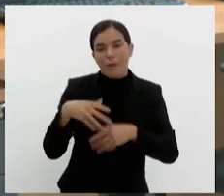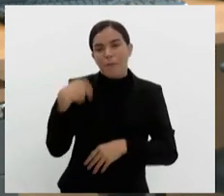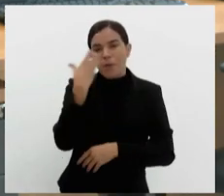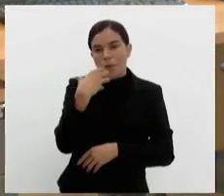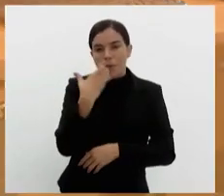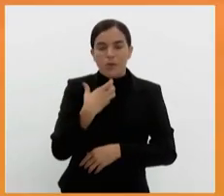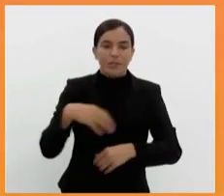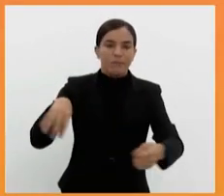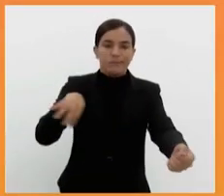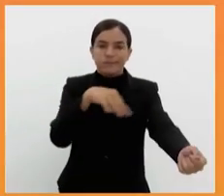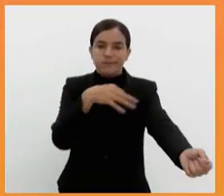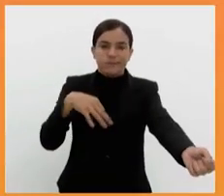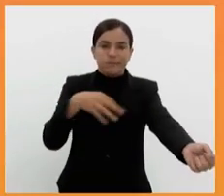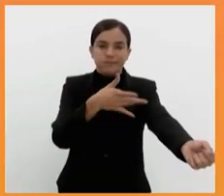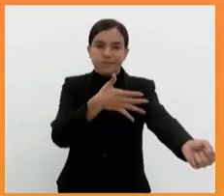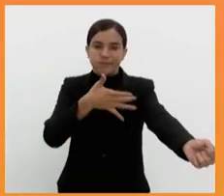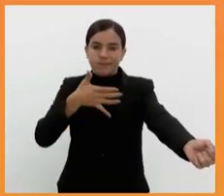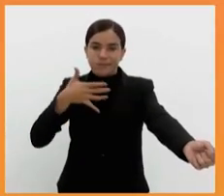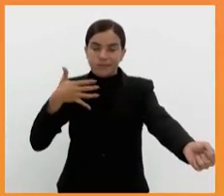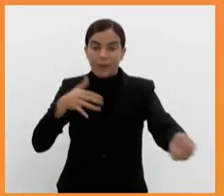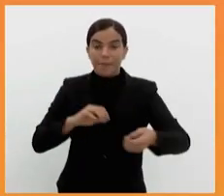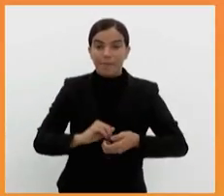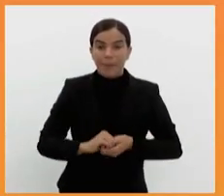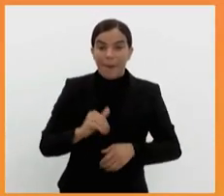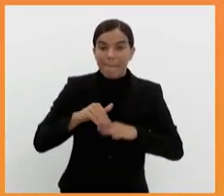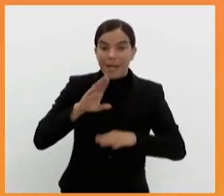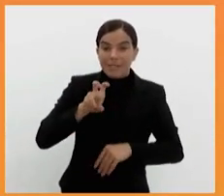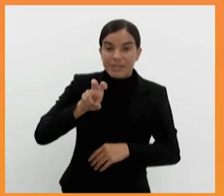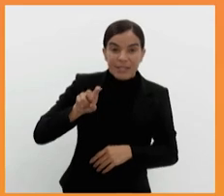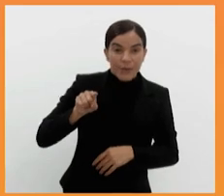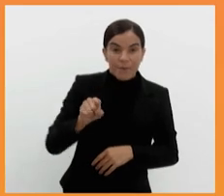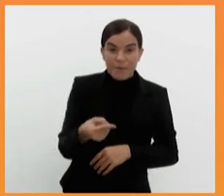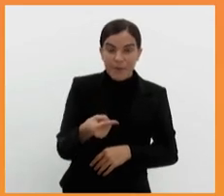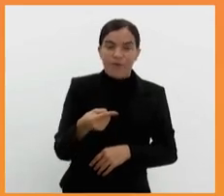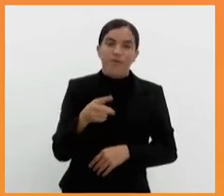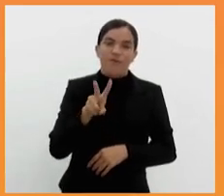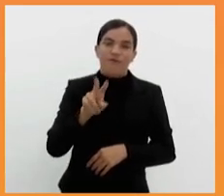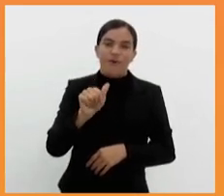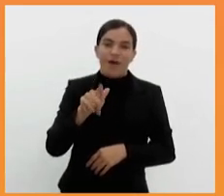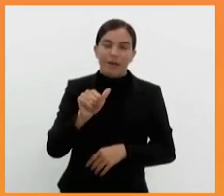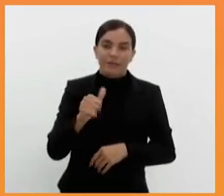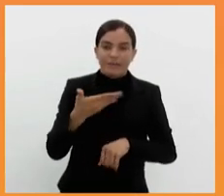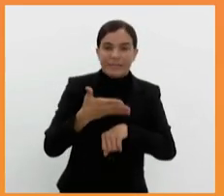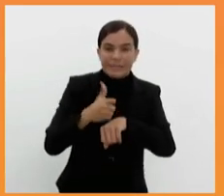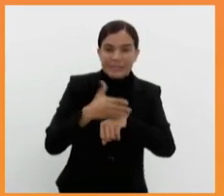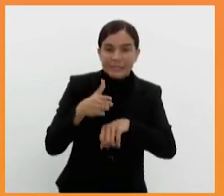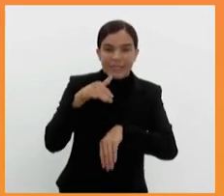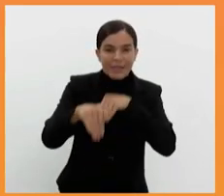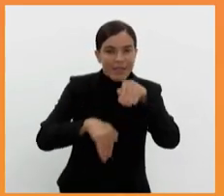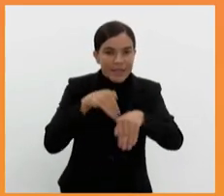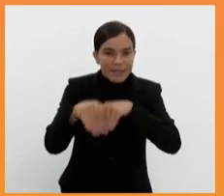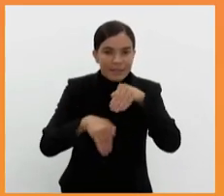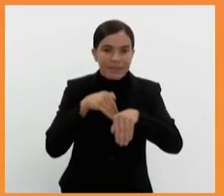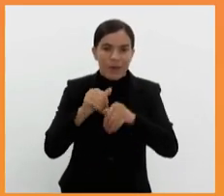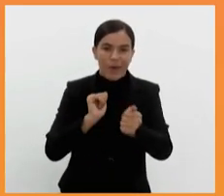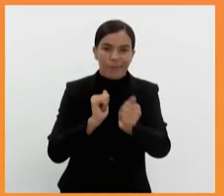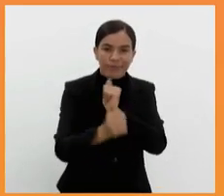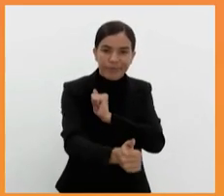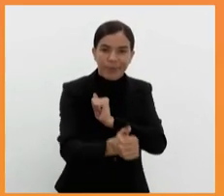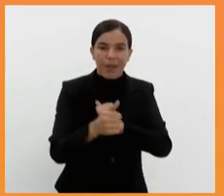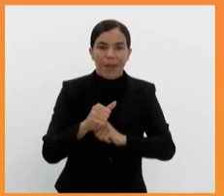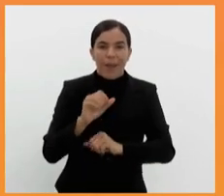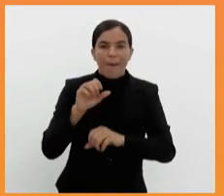clássica. Mais de 5 mil vagas gratuitas para prática de natação, atletismo,